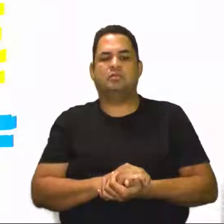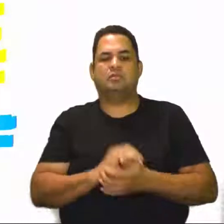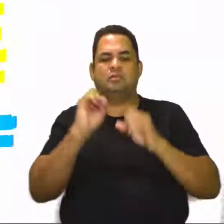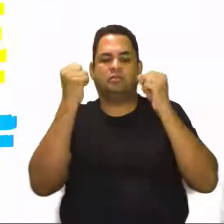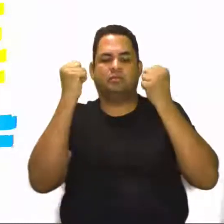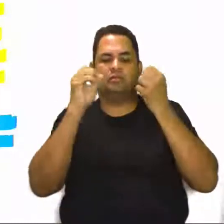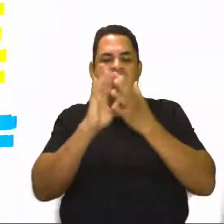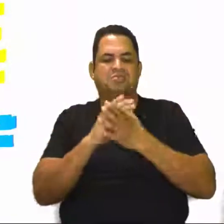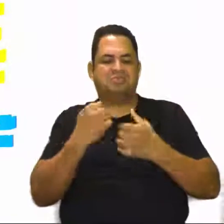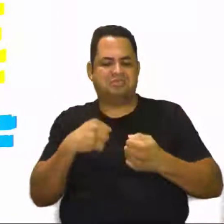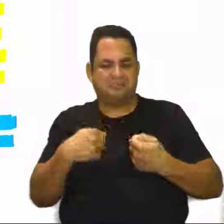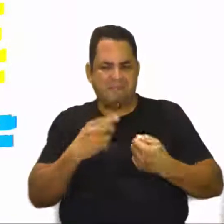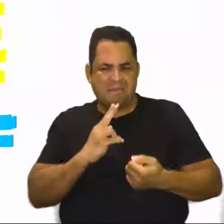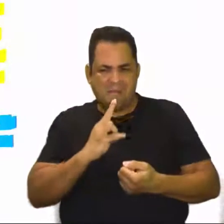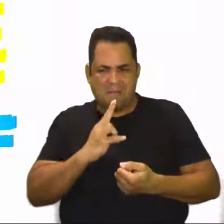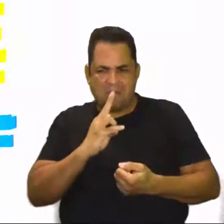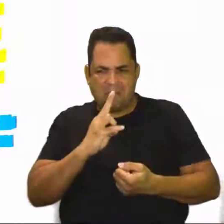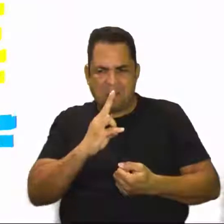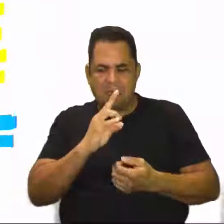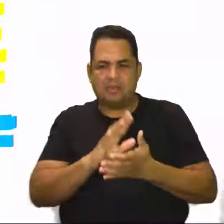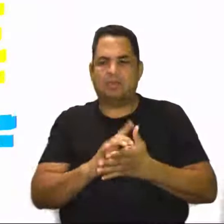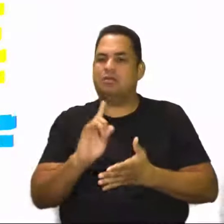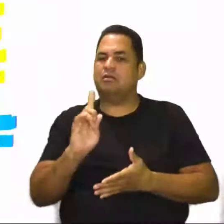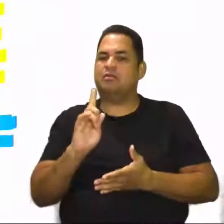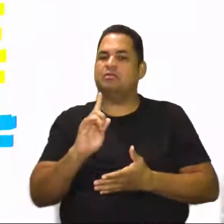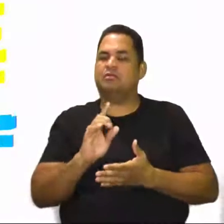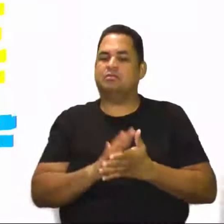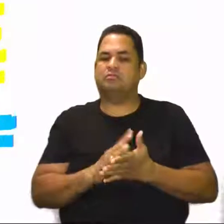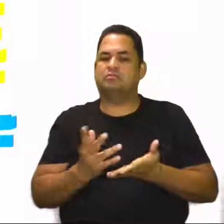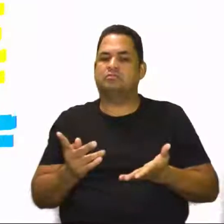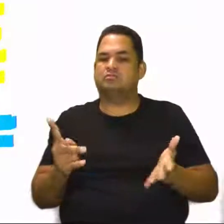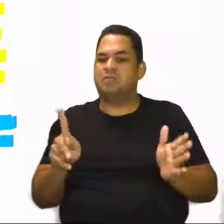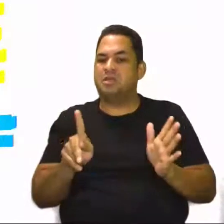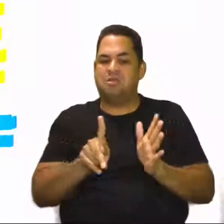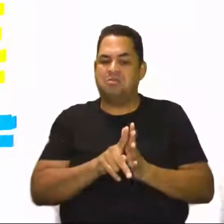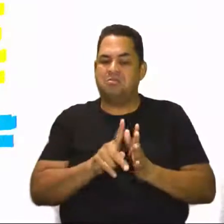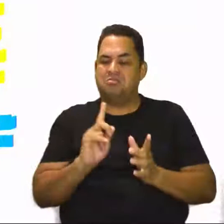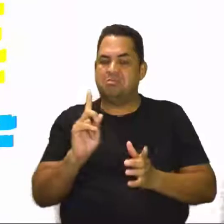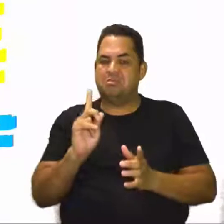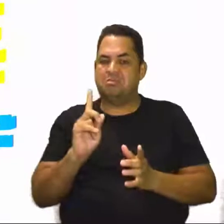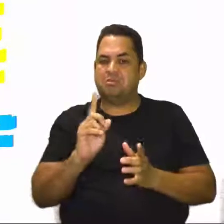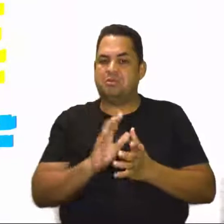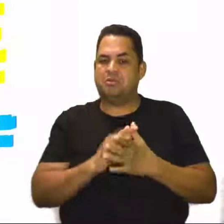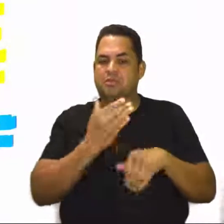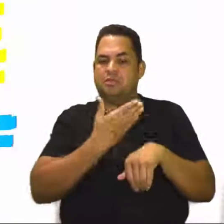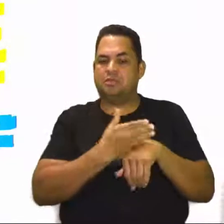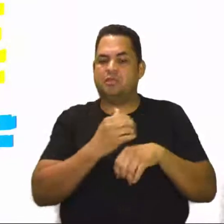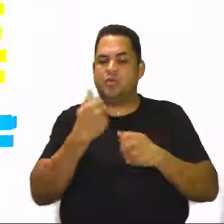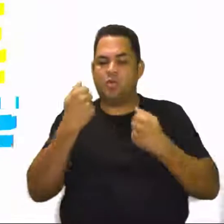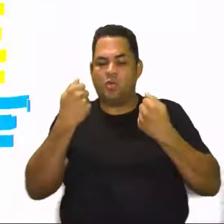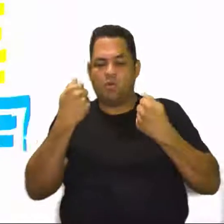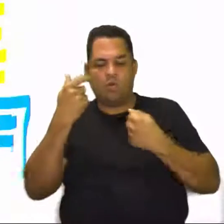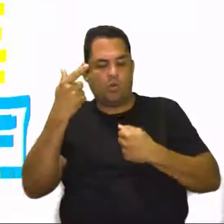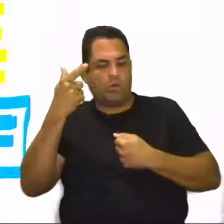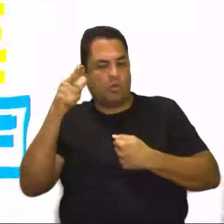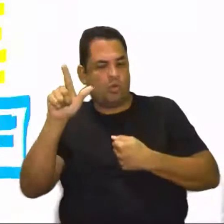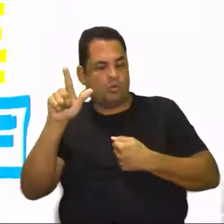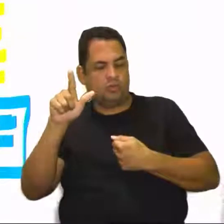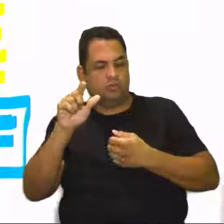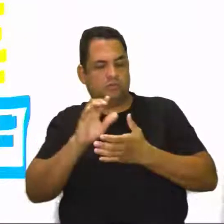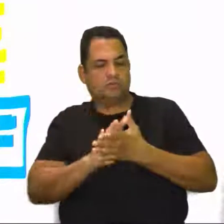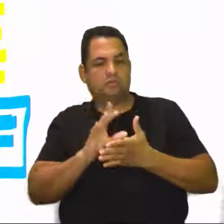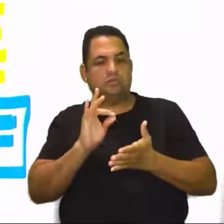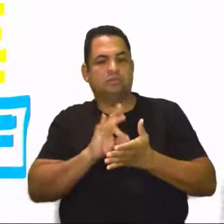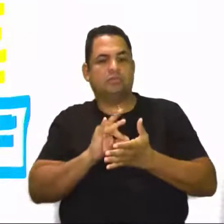precisa ser intensa, nem exclusivamente na forma de exercício. Então, eu consigo afirmar isso